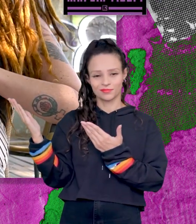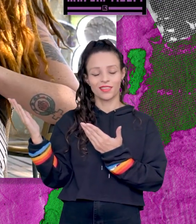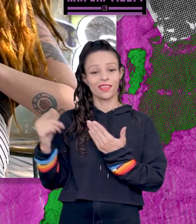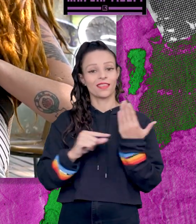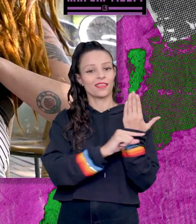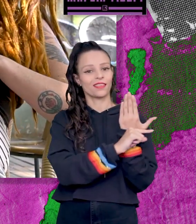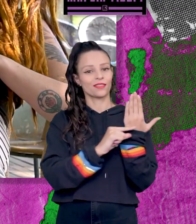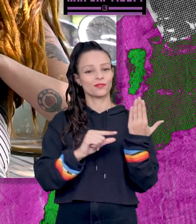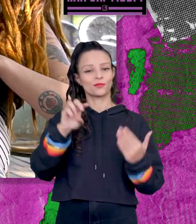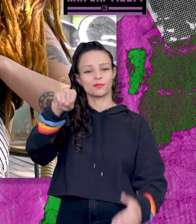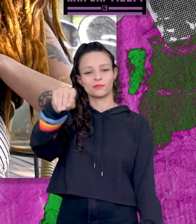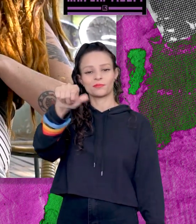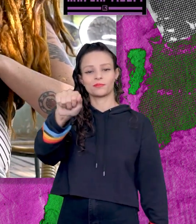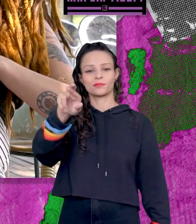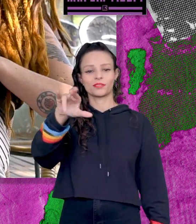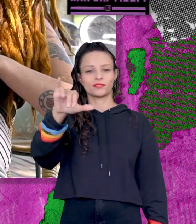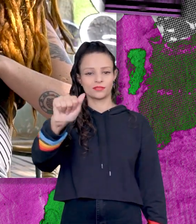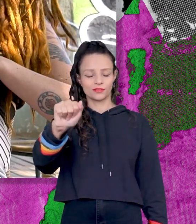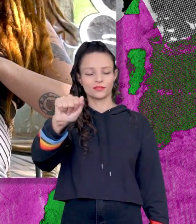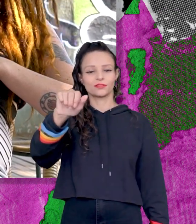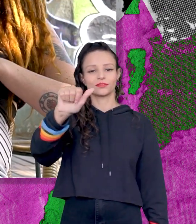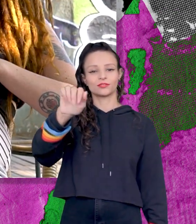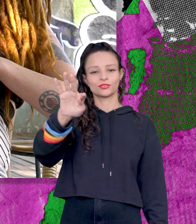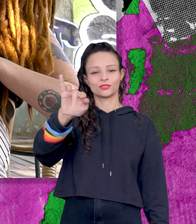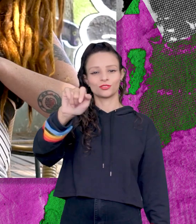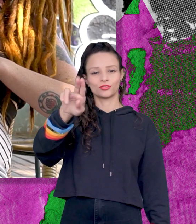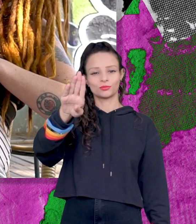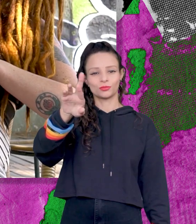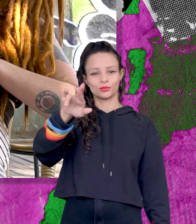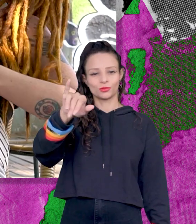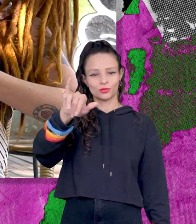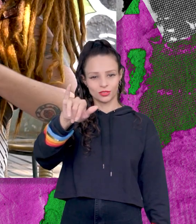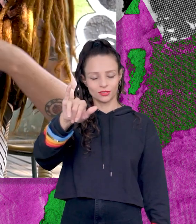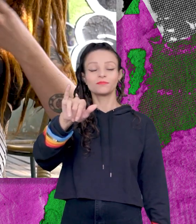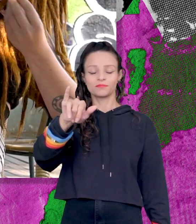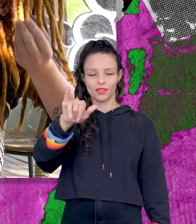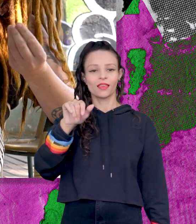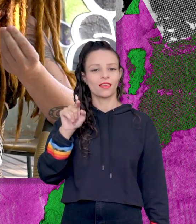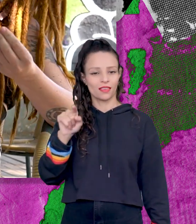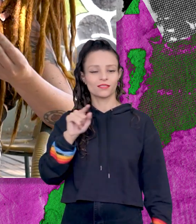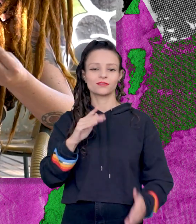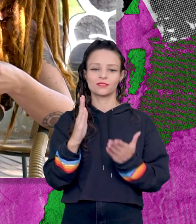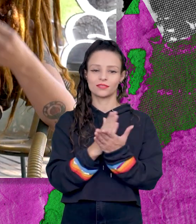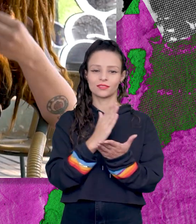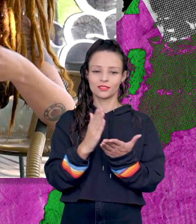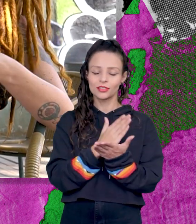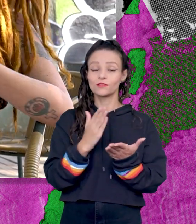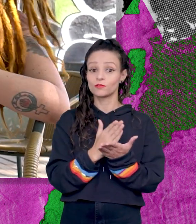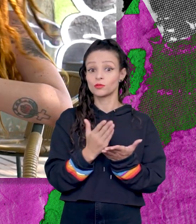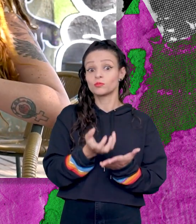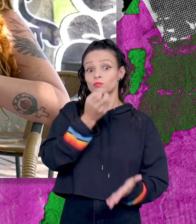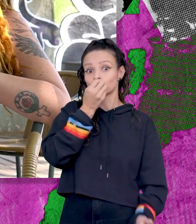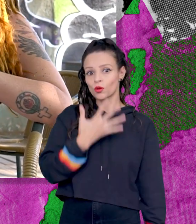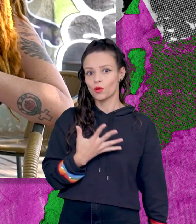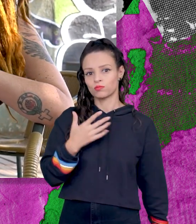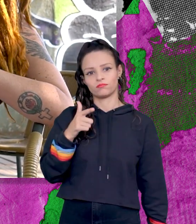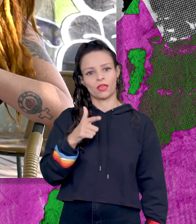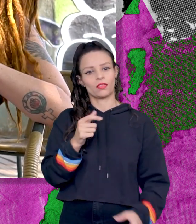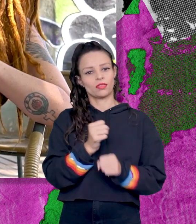da Márcia Tibura, ele foi lançado em outubro de 2018, porém é um livro de autoajuda muito atual.